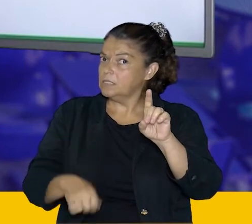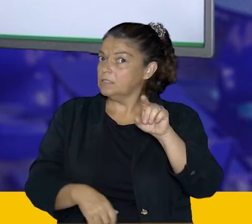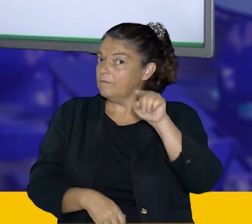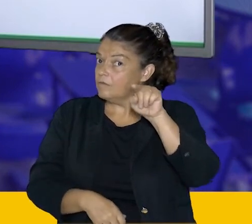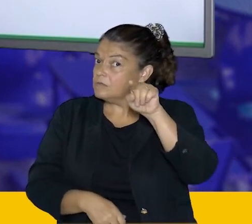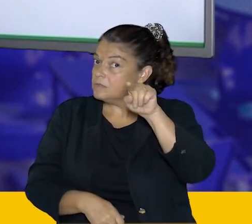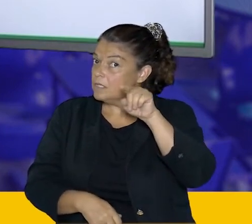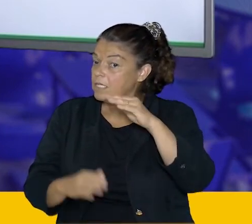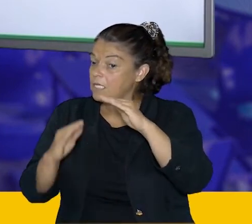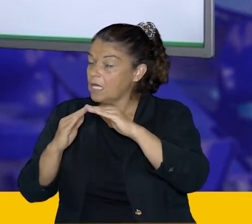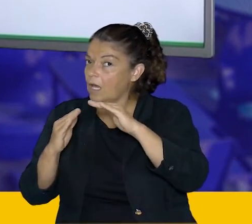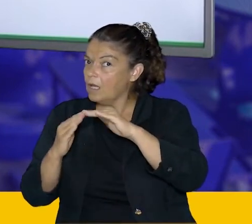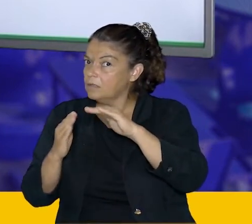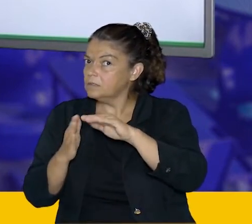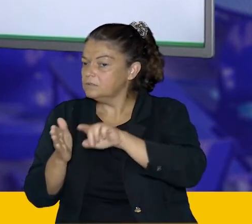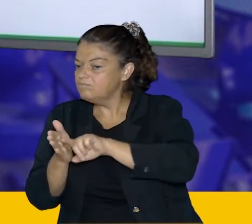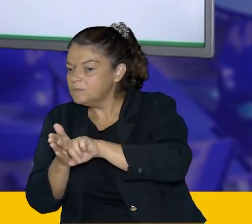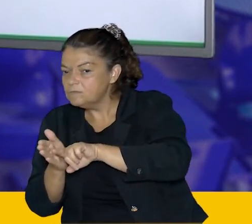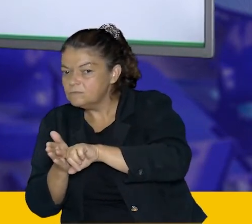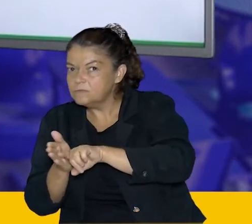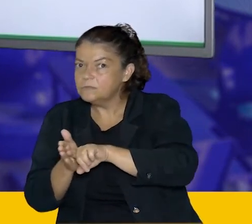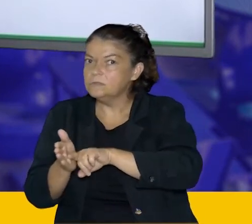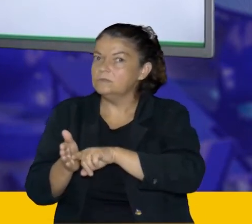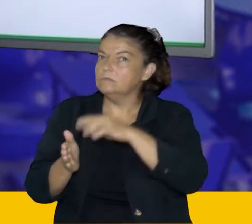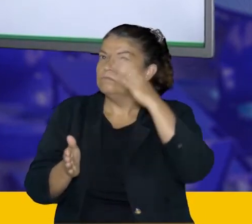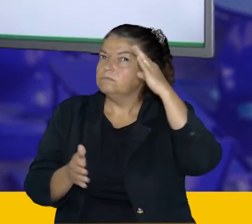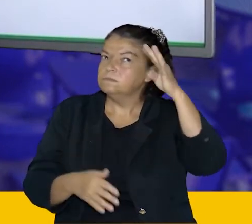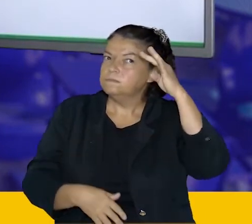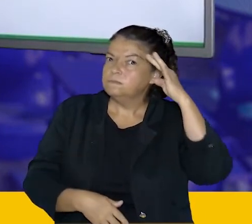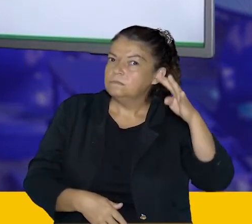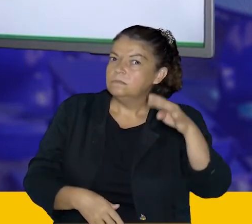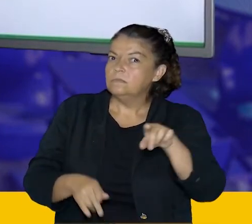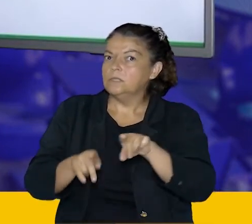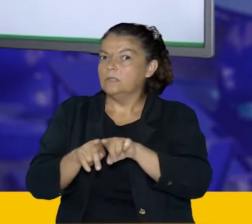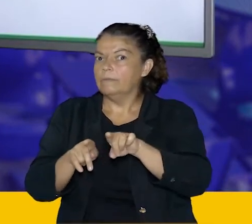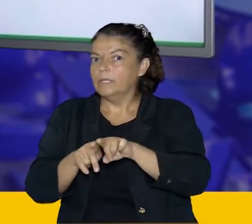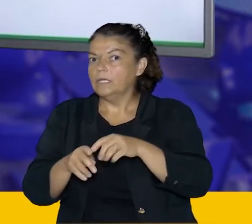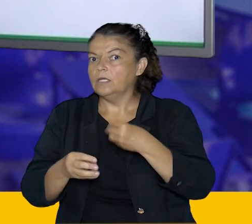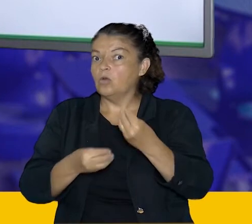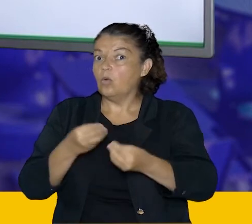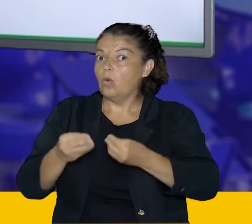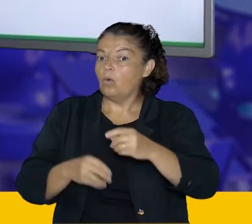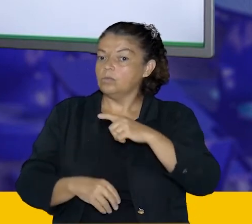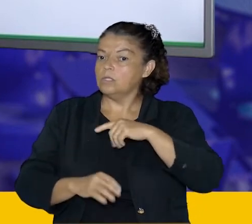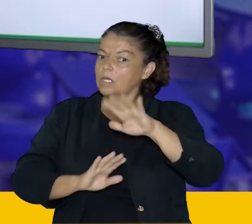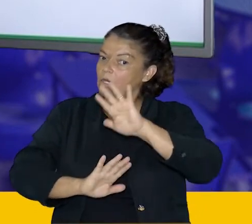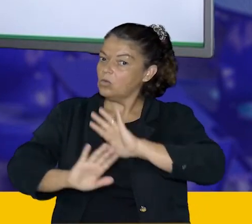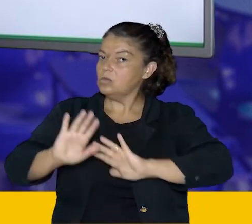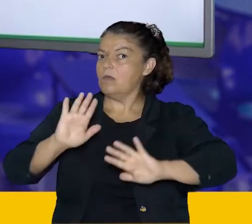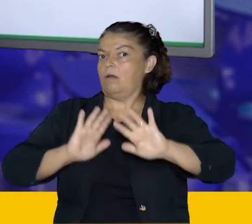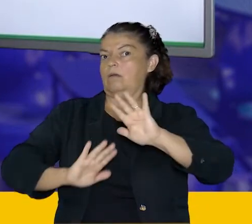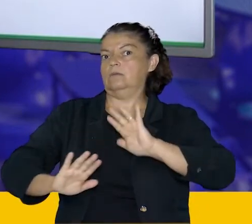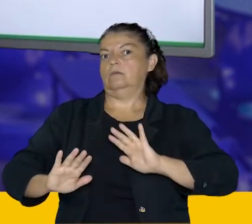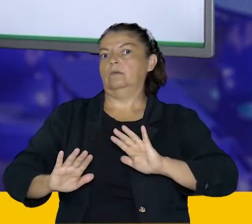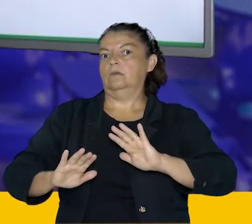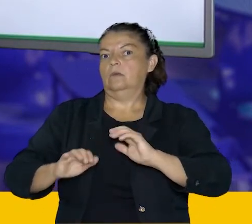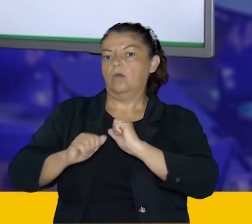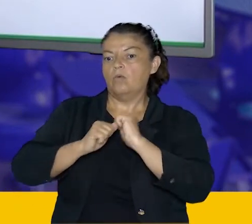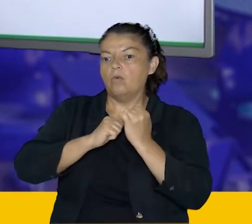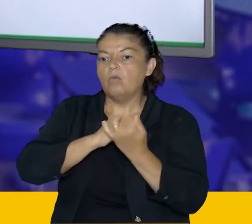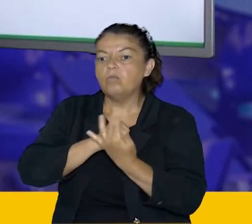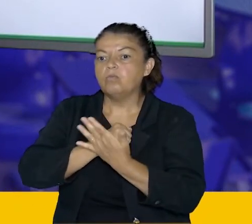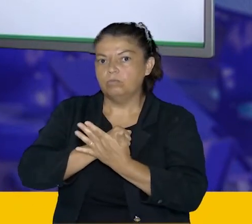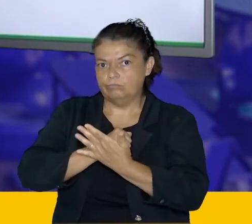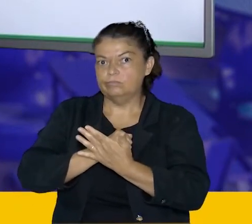vocês façam uma pesquisa de informações acerca dos métodos de prevenção em relação ao Covid-19. E